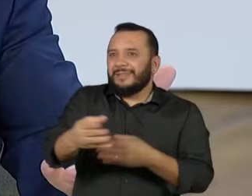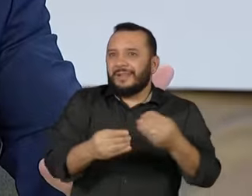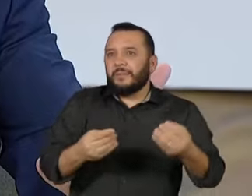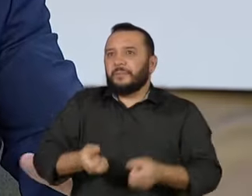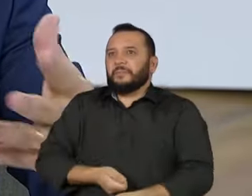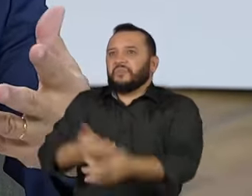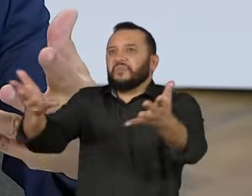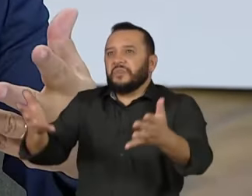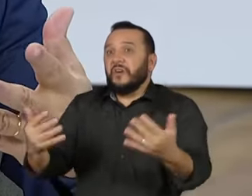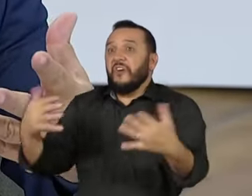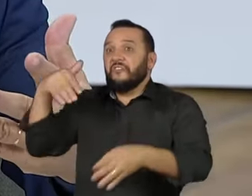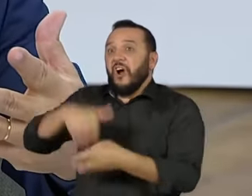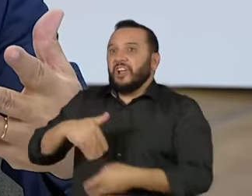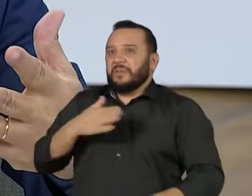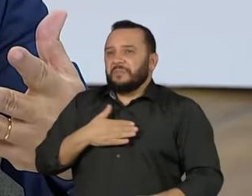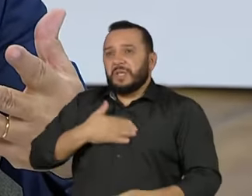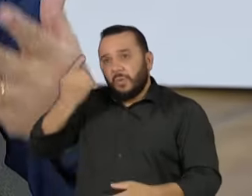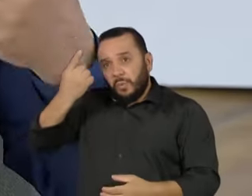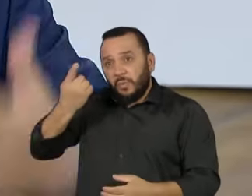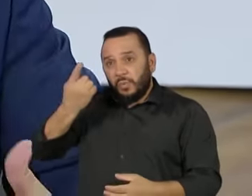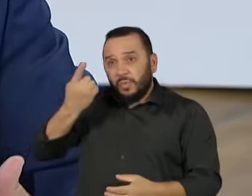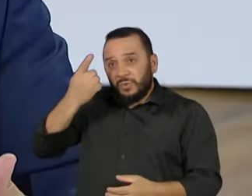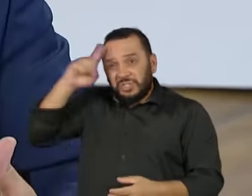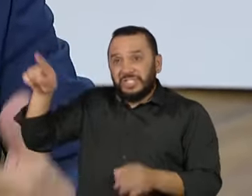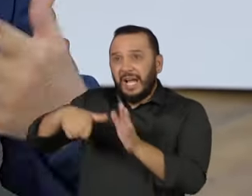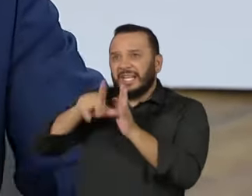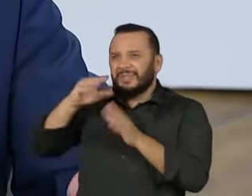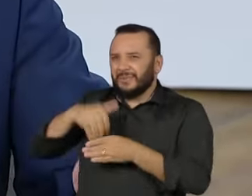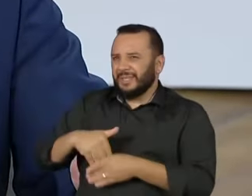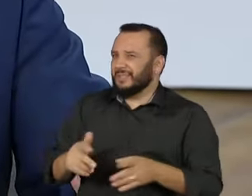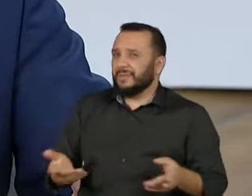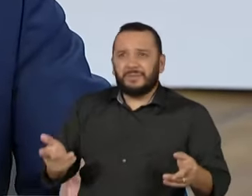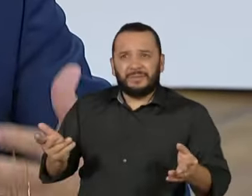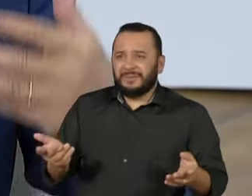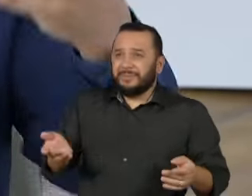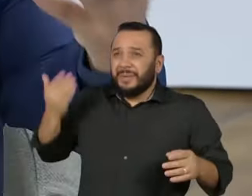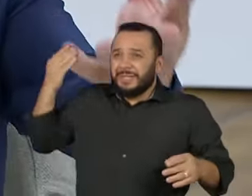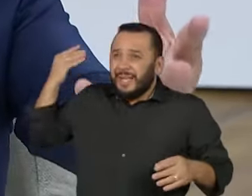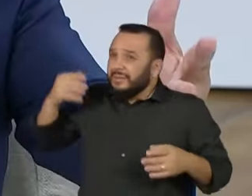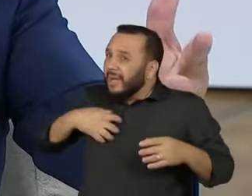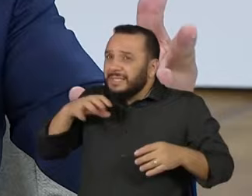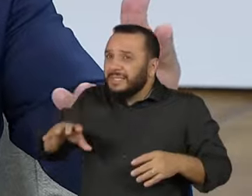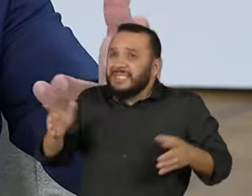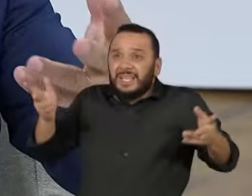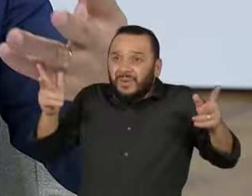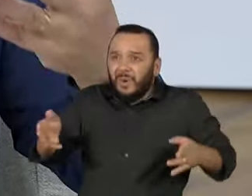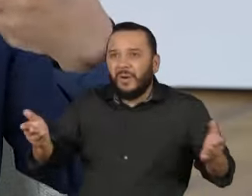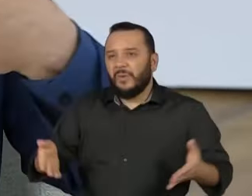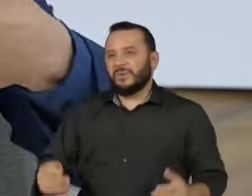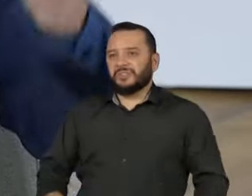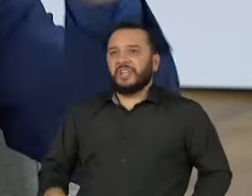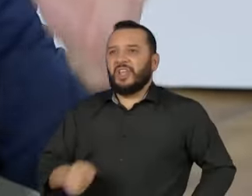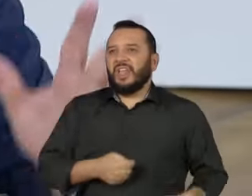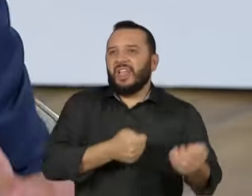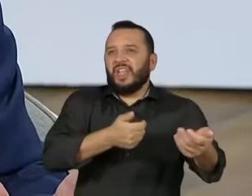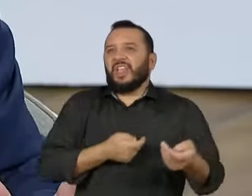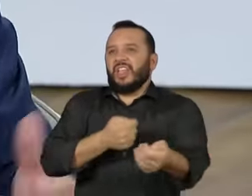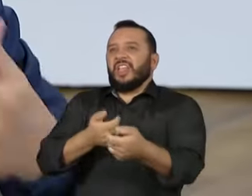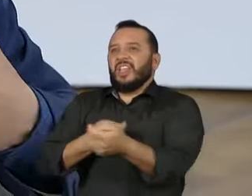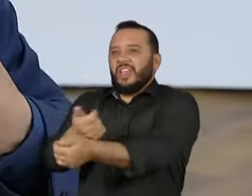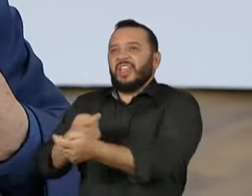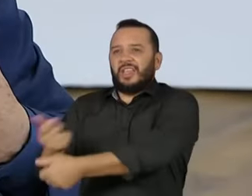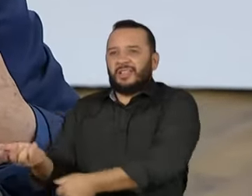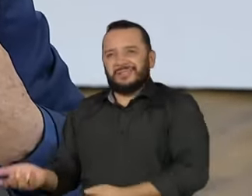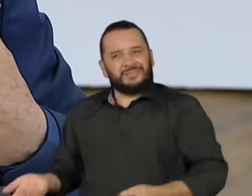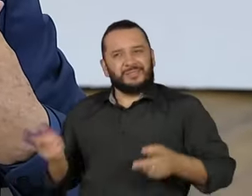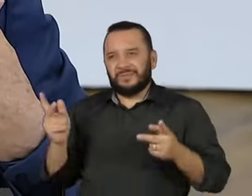futuro do país, assim, no curto prazo, temos problemas. No médio e longo prazo, temos um bom caminho pela